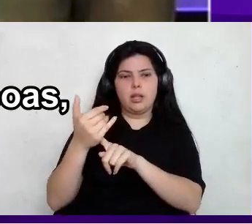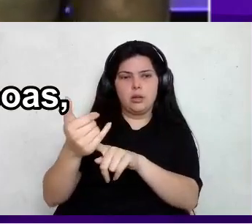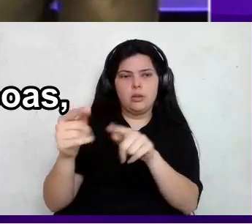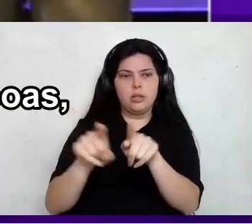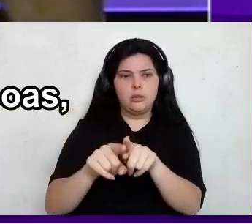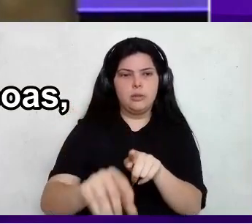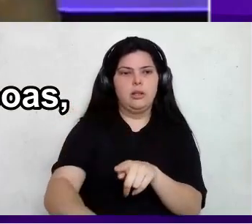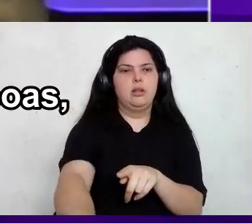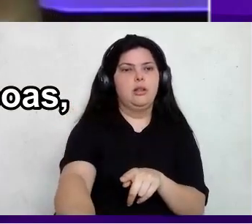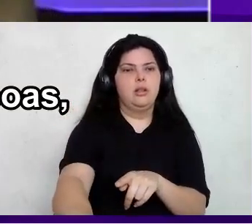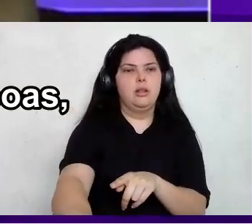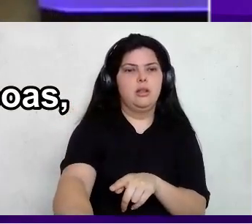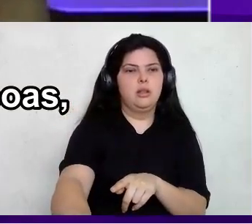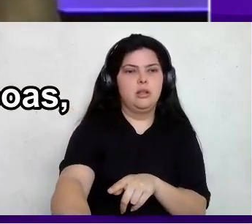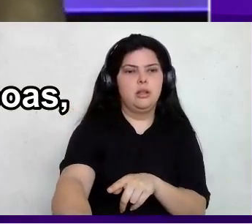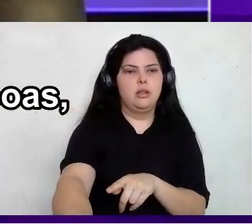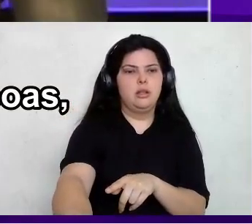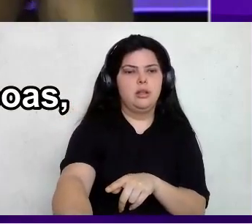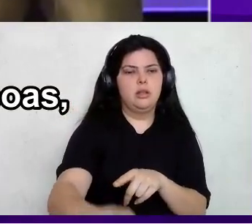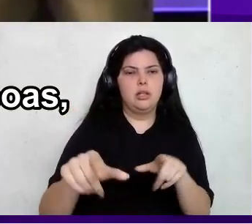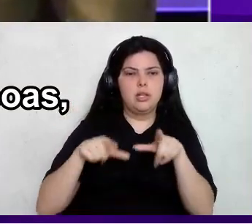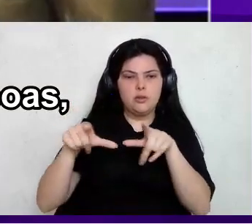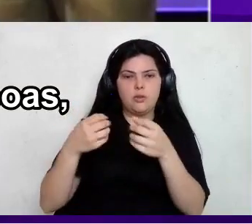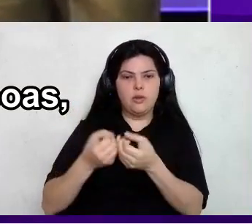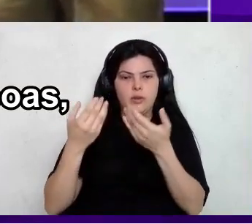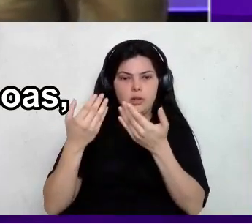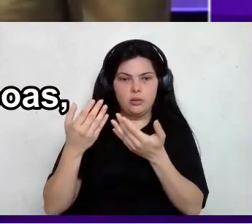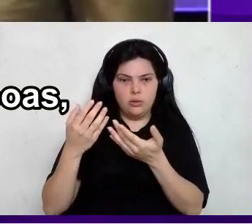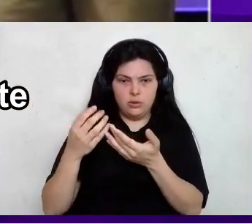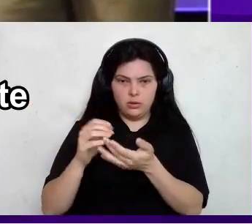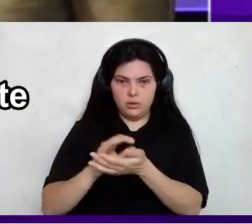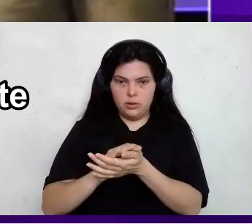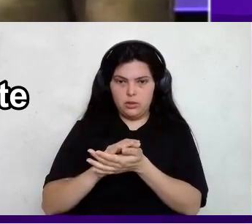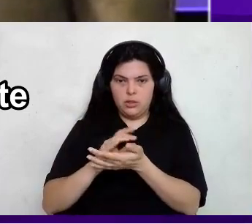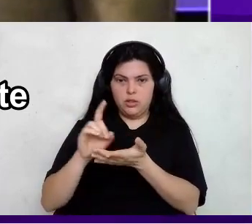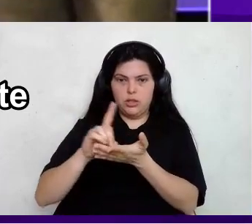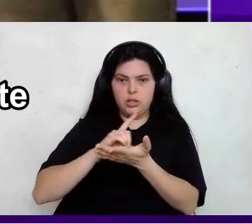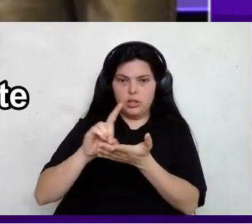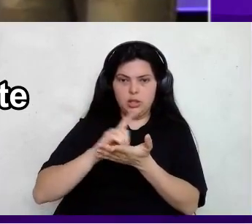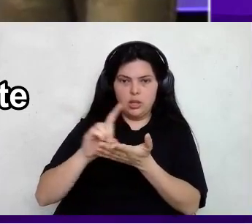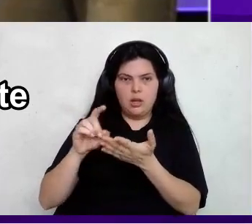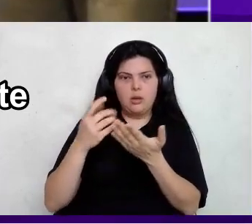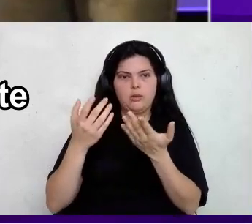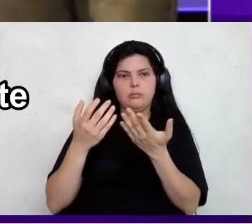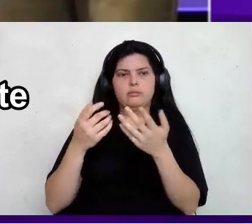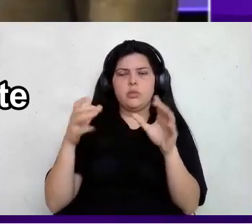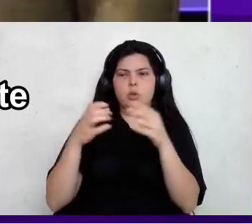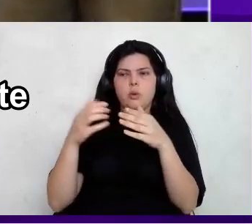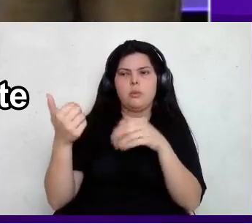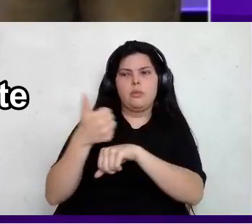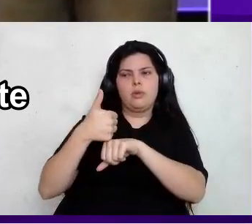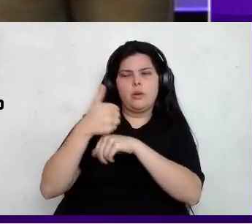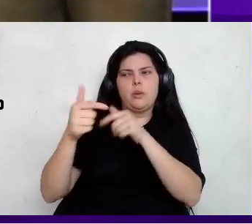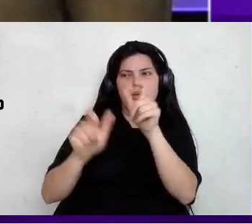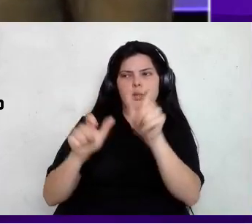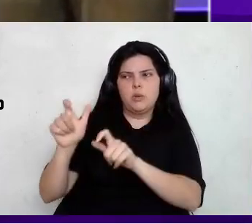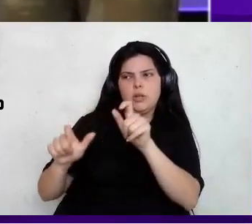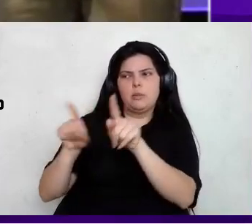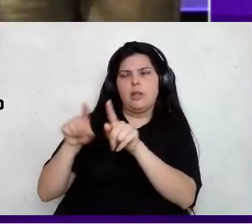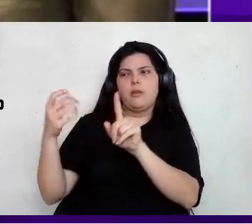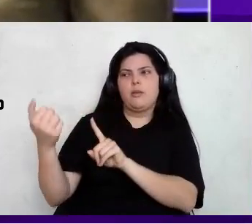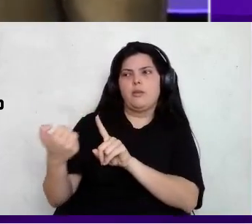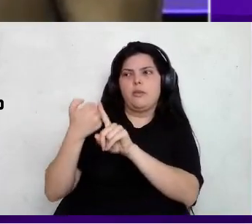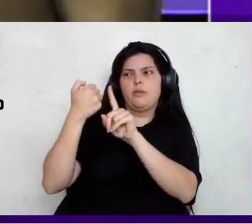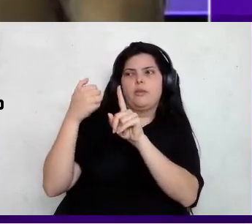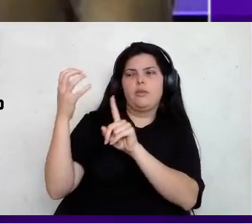digitais. Então, quando vocês trazem todo esse time forte de pessoas, vocês vão impactando centenas de pessoas, literalmente, com